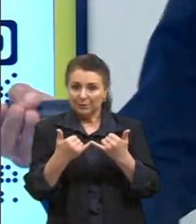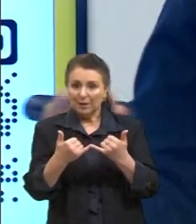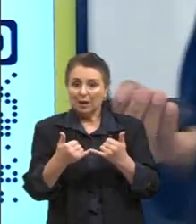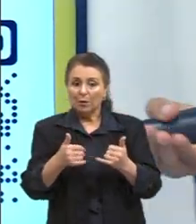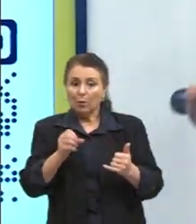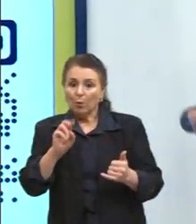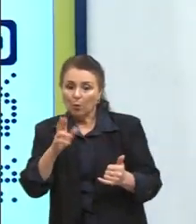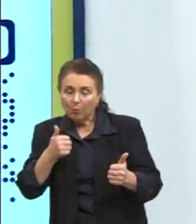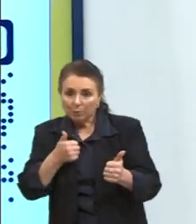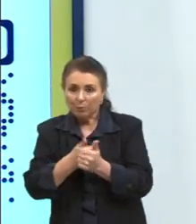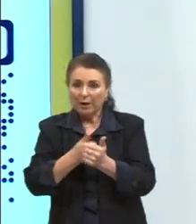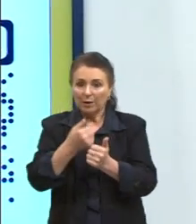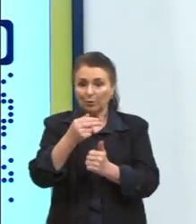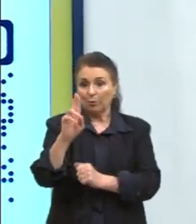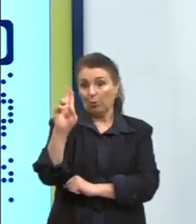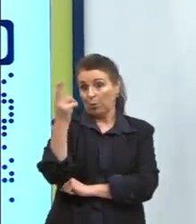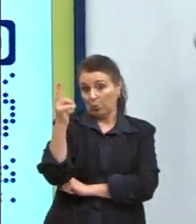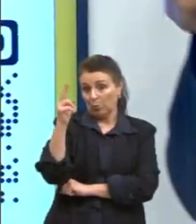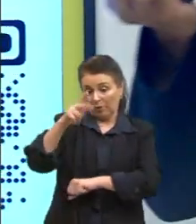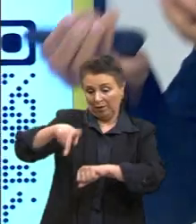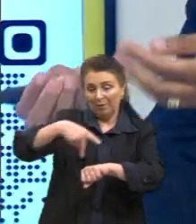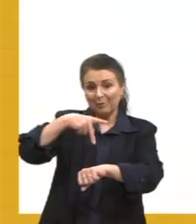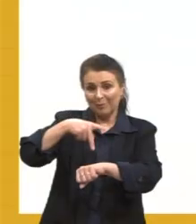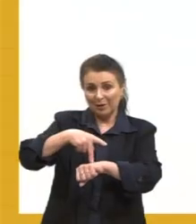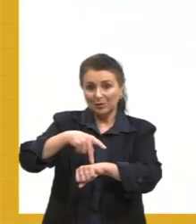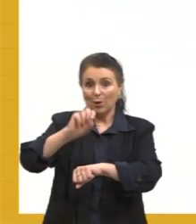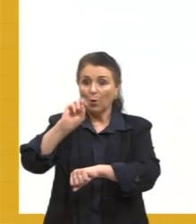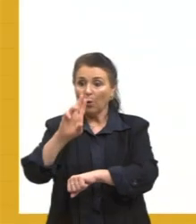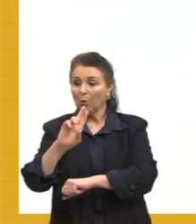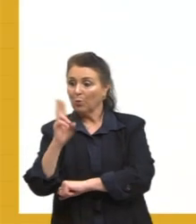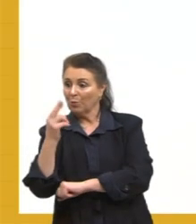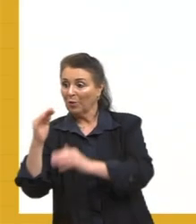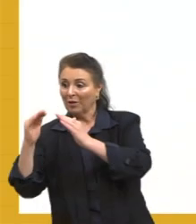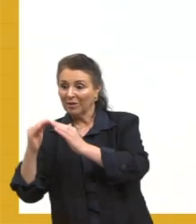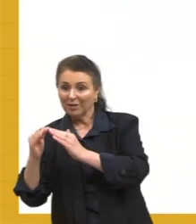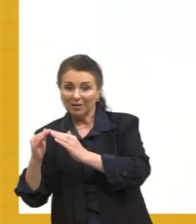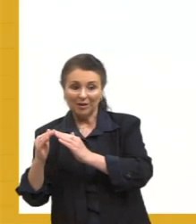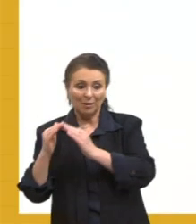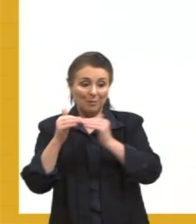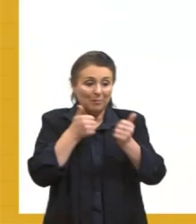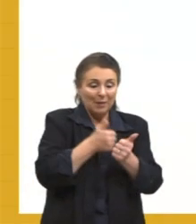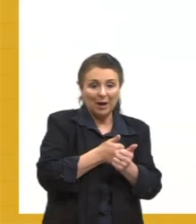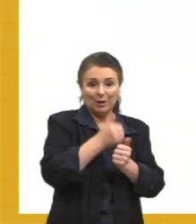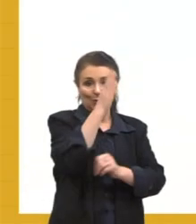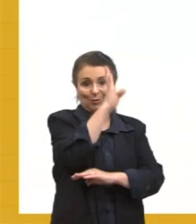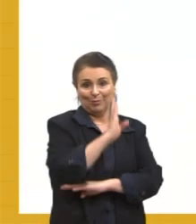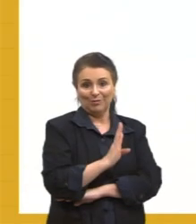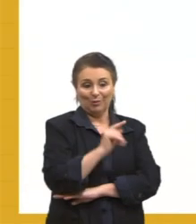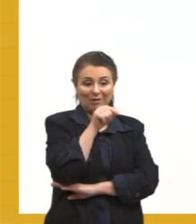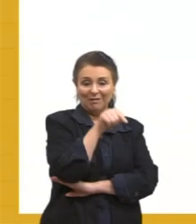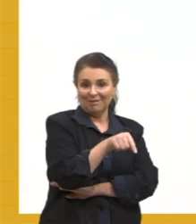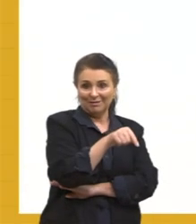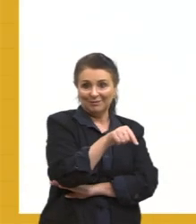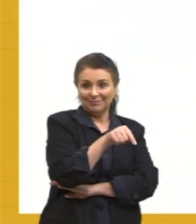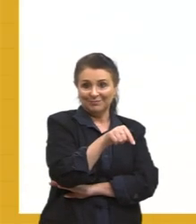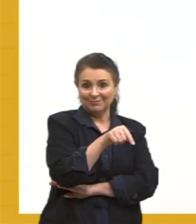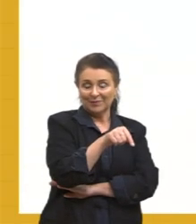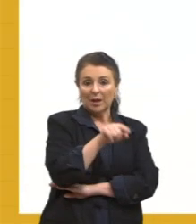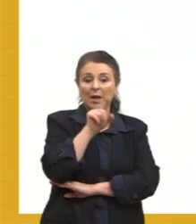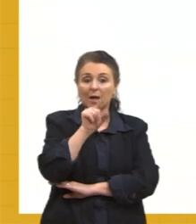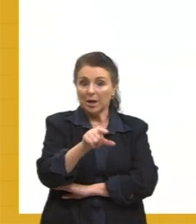próximo, por exemplo, ao Uruguai, né, ou mora no Uruguai, muito próximo ao Brasil. Esse